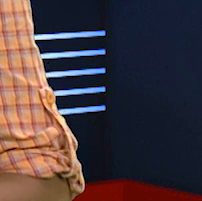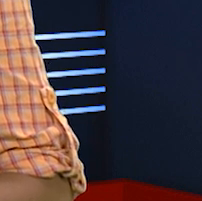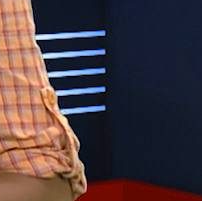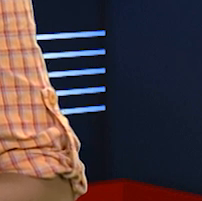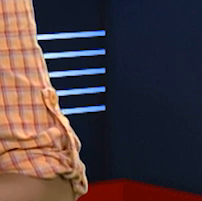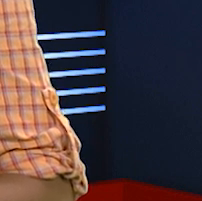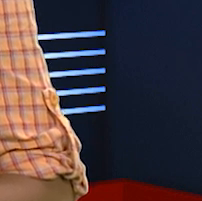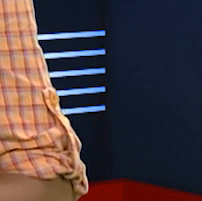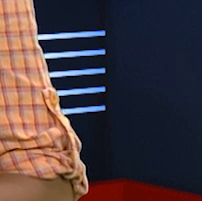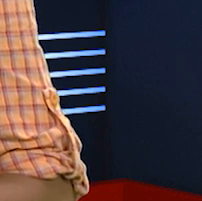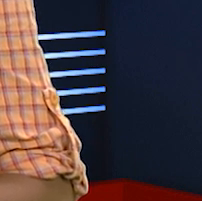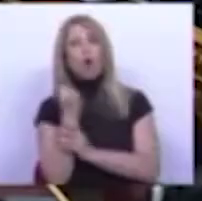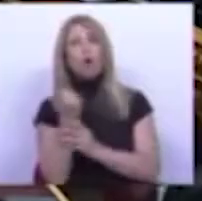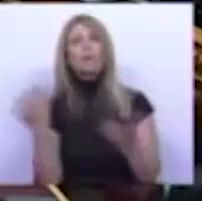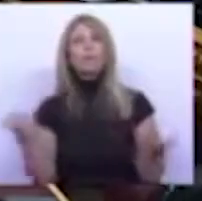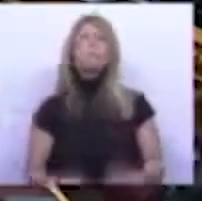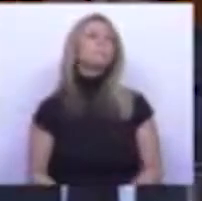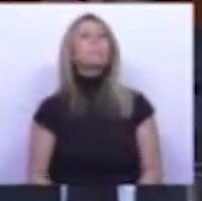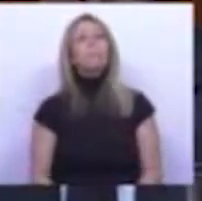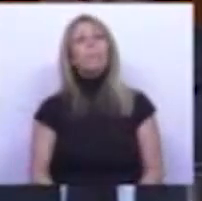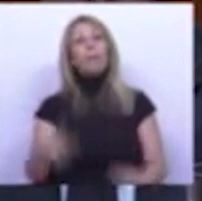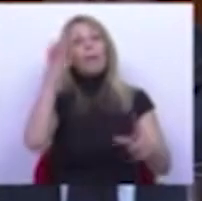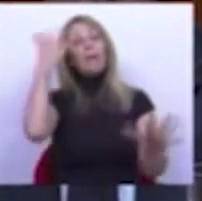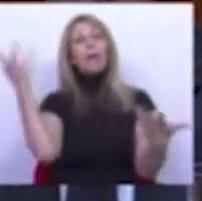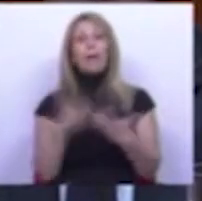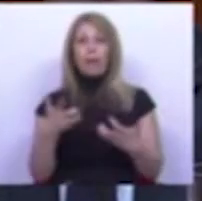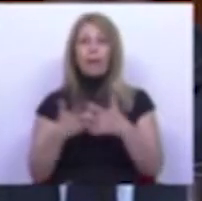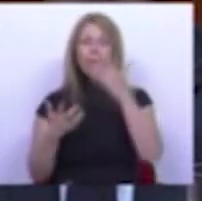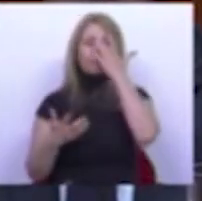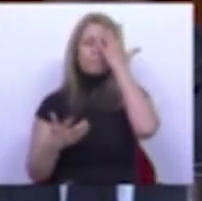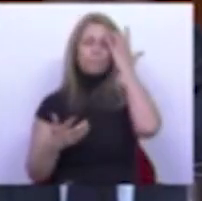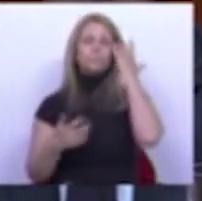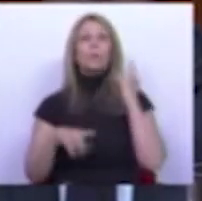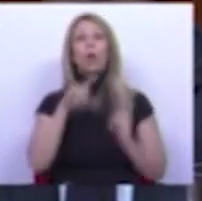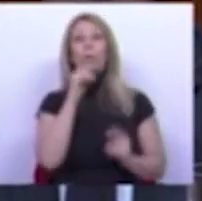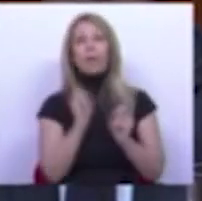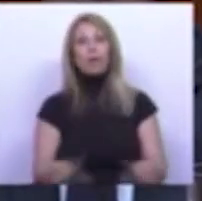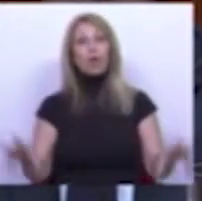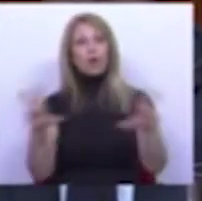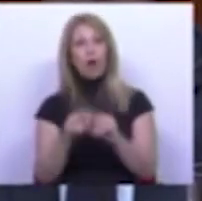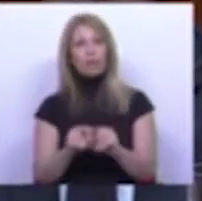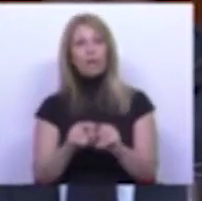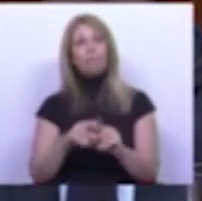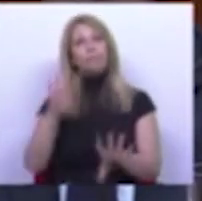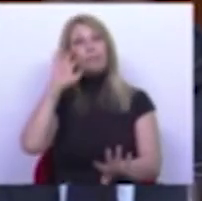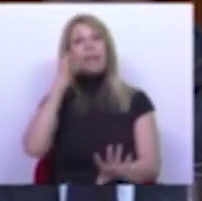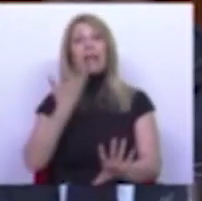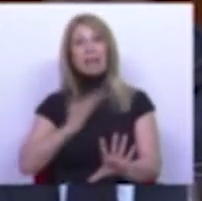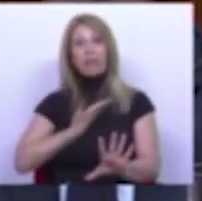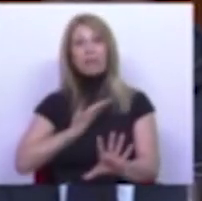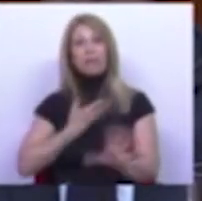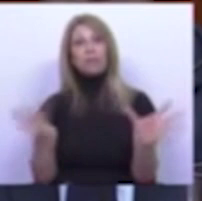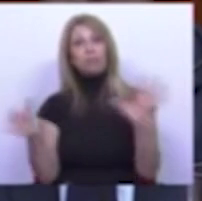à cacete do crescimento. A guerra foi uma nova oportunidade para vir o déficit sobre as contas certas.